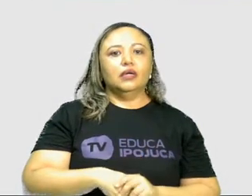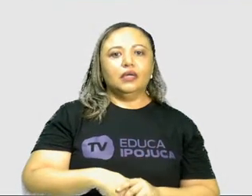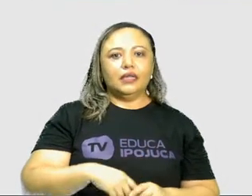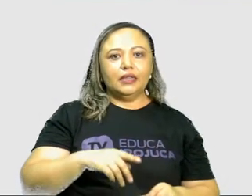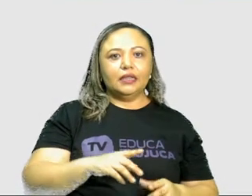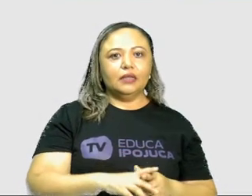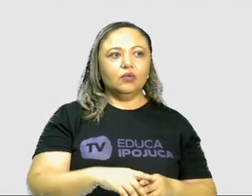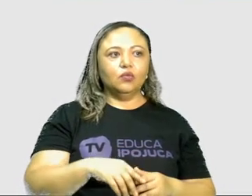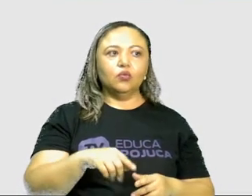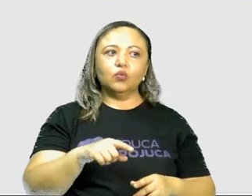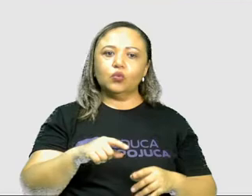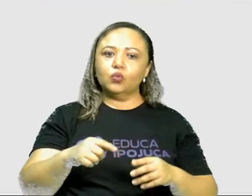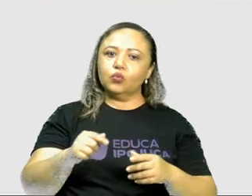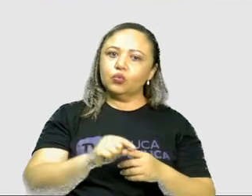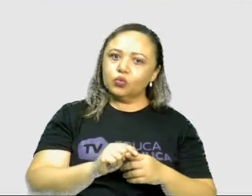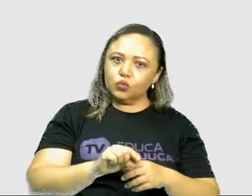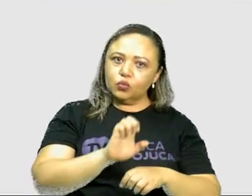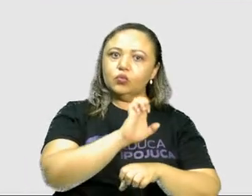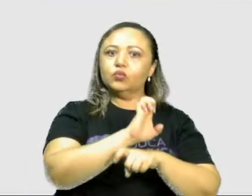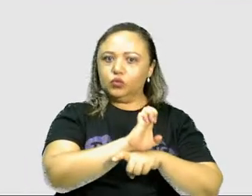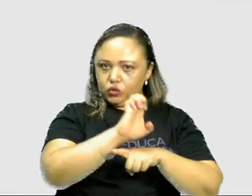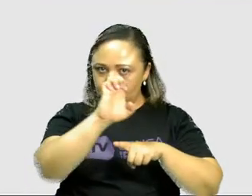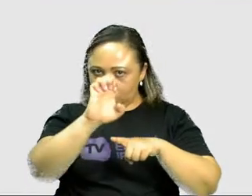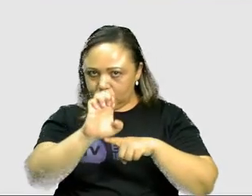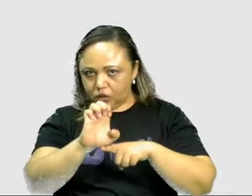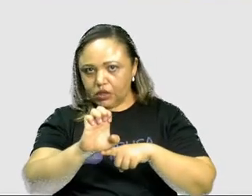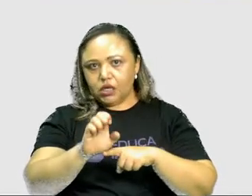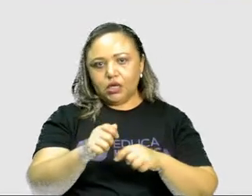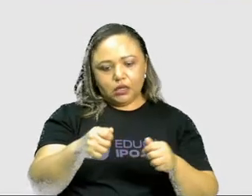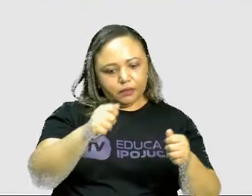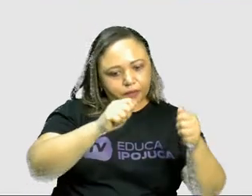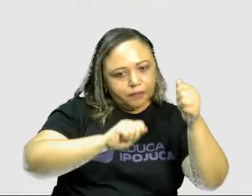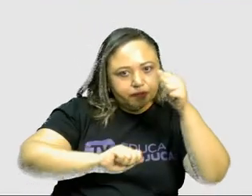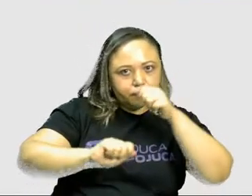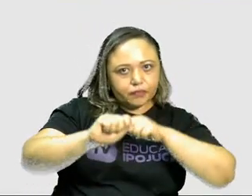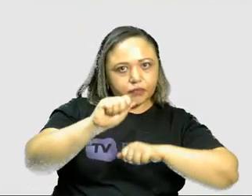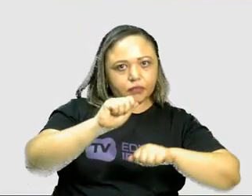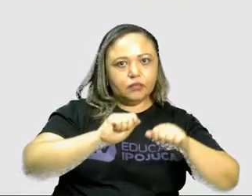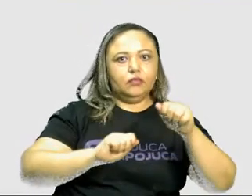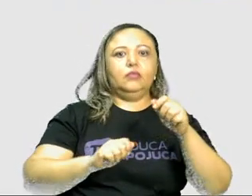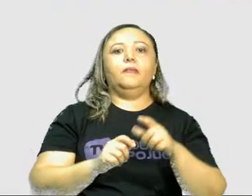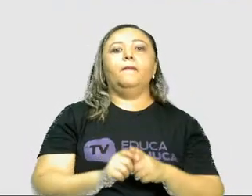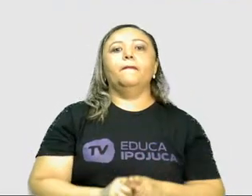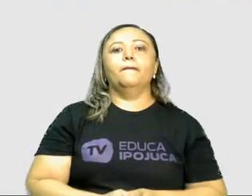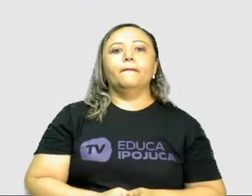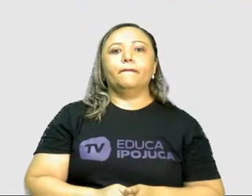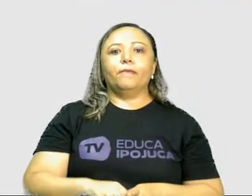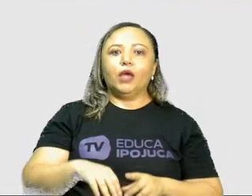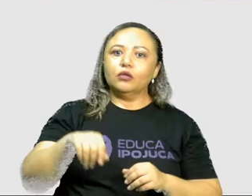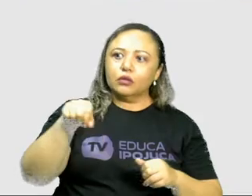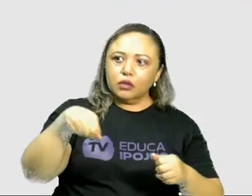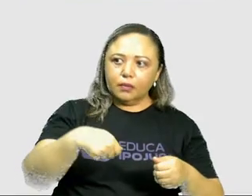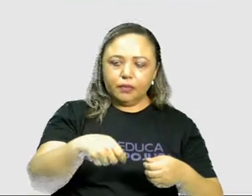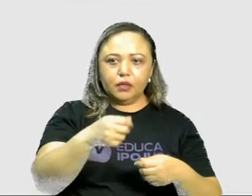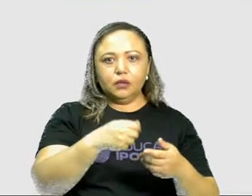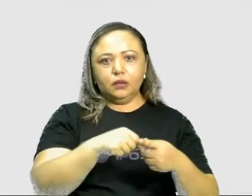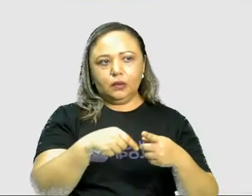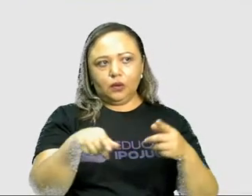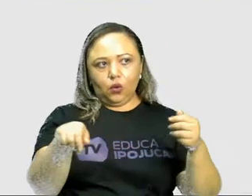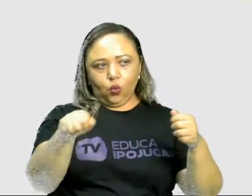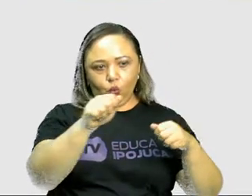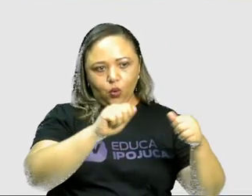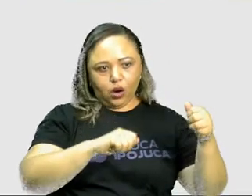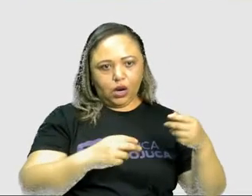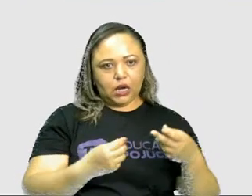controle mínimo do Estado sobre a economia, tá certo? A defesa do livre mercado, ou seja,